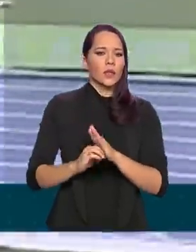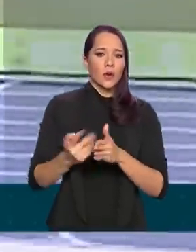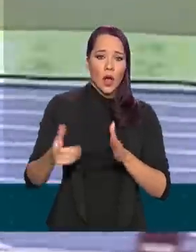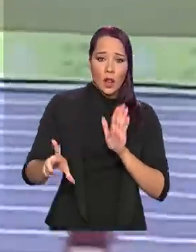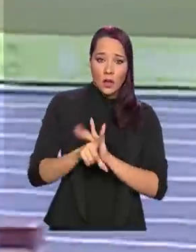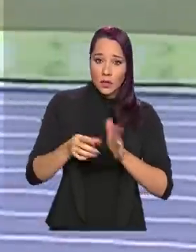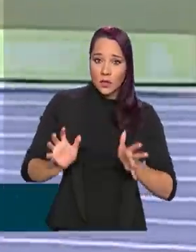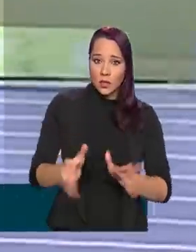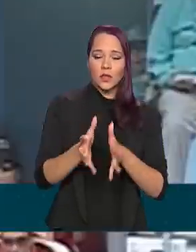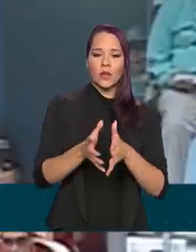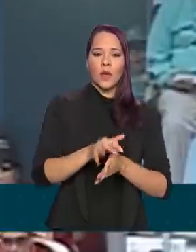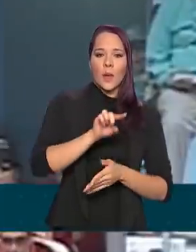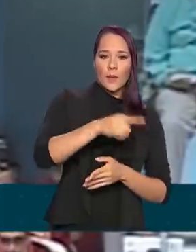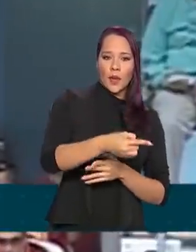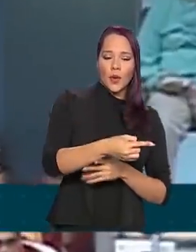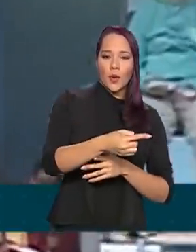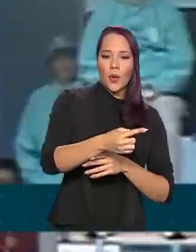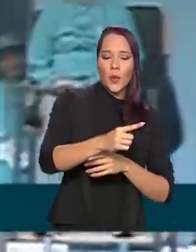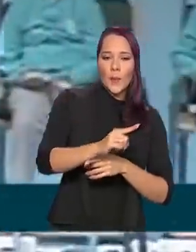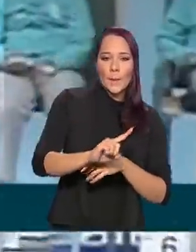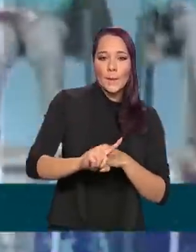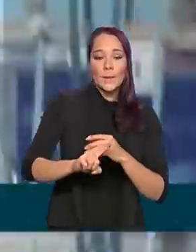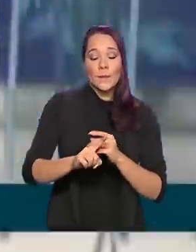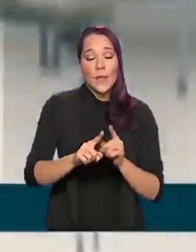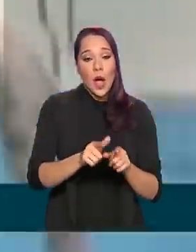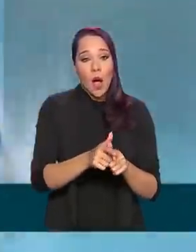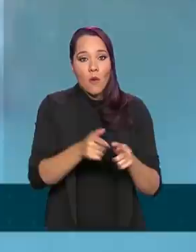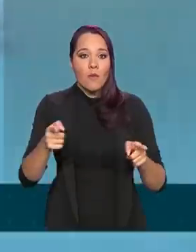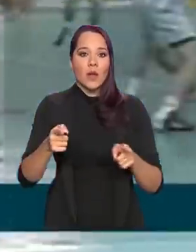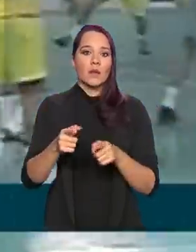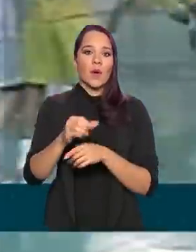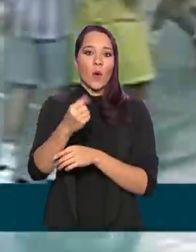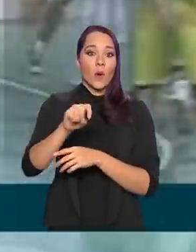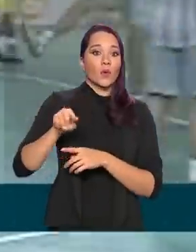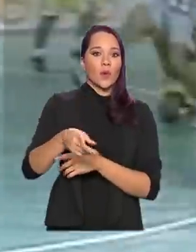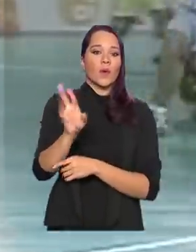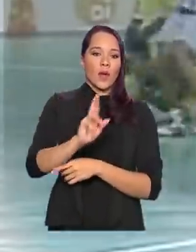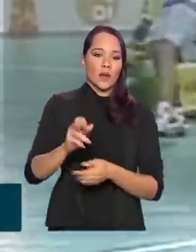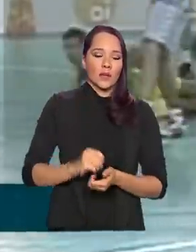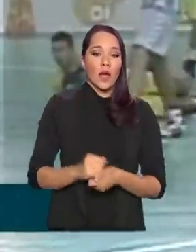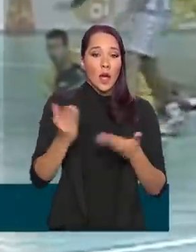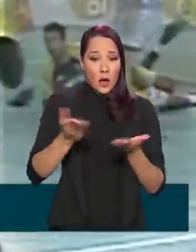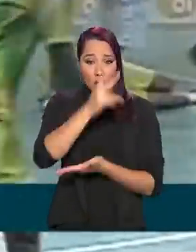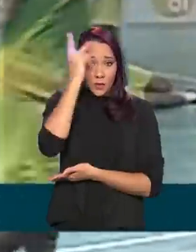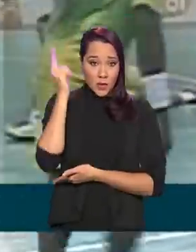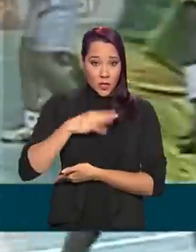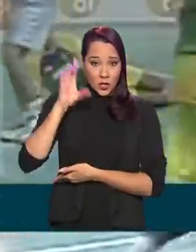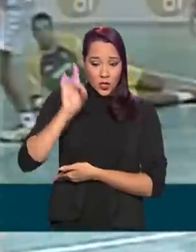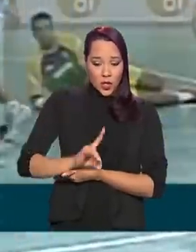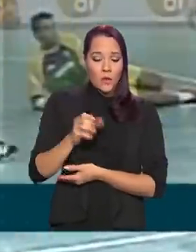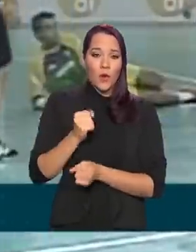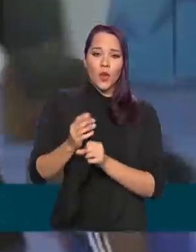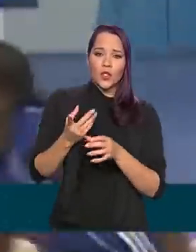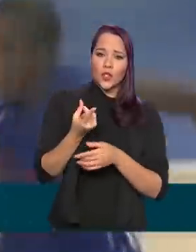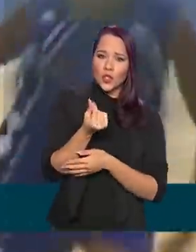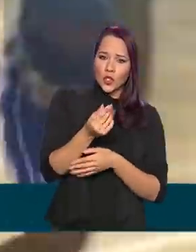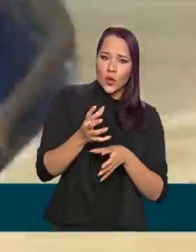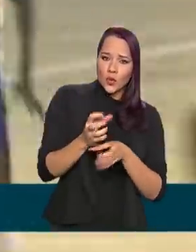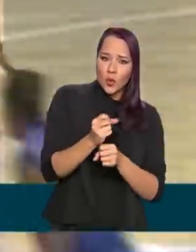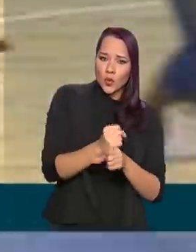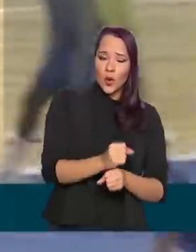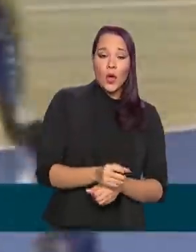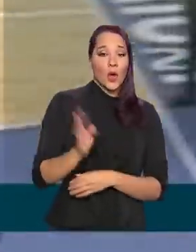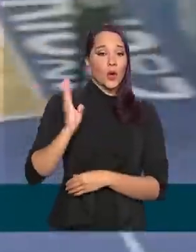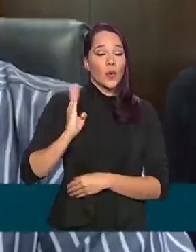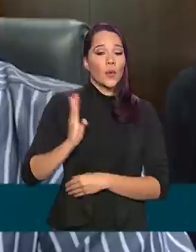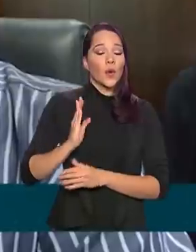Incentivo passa de R$ para R$ 8.000. Além disso, agora o beneficiário pode acumular esse auxílio com o